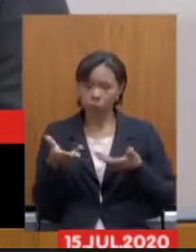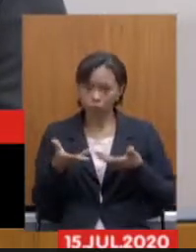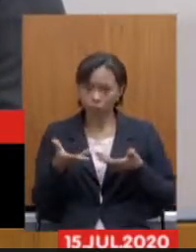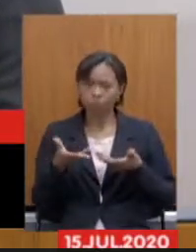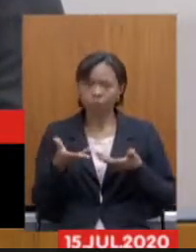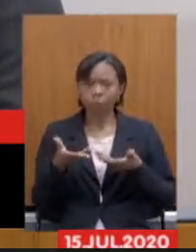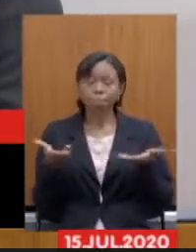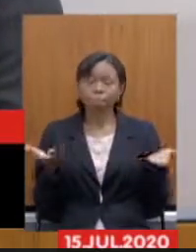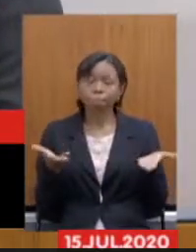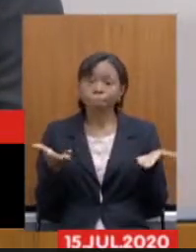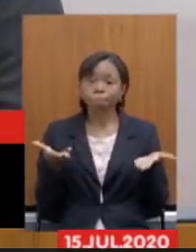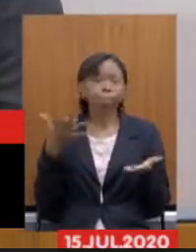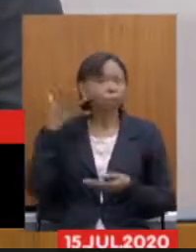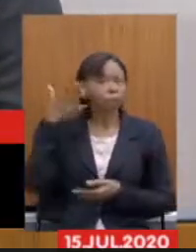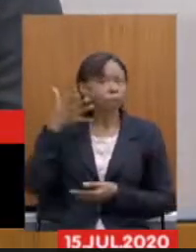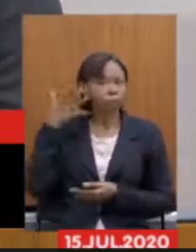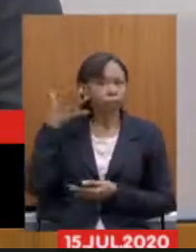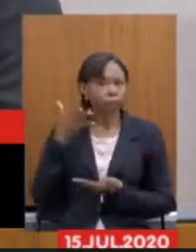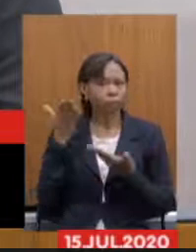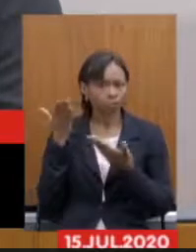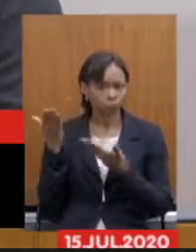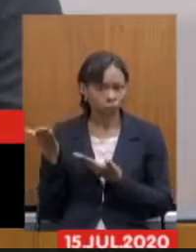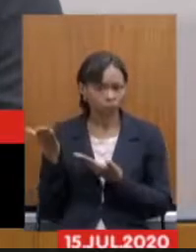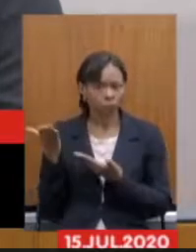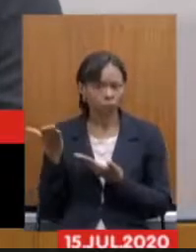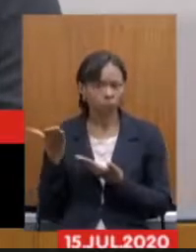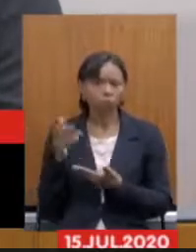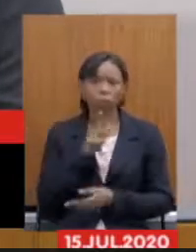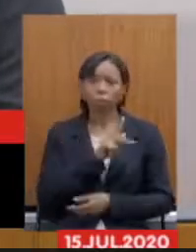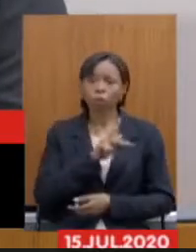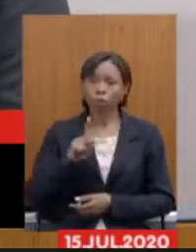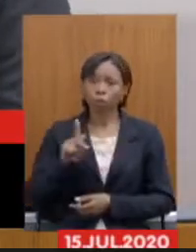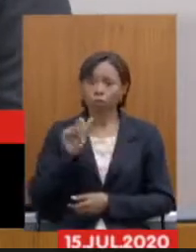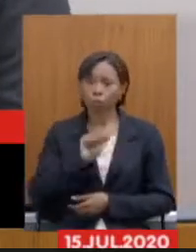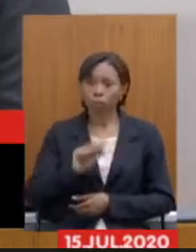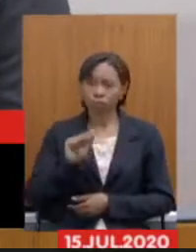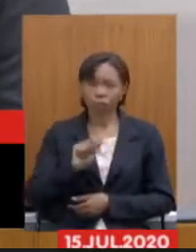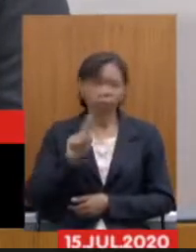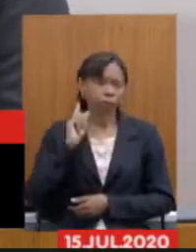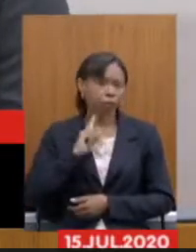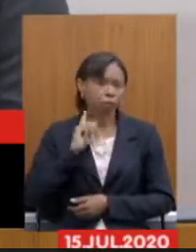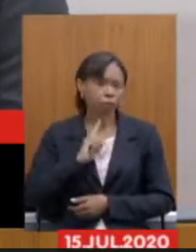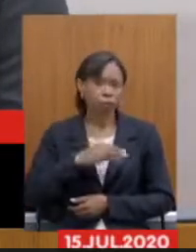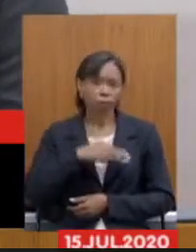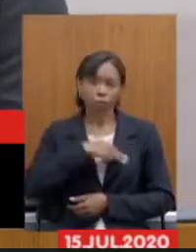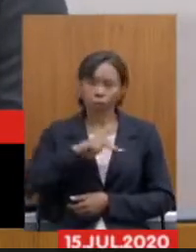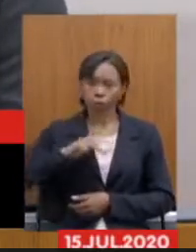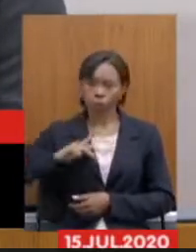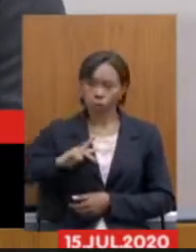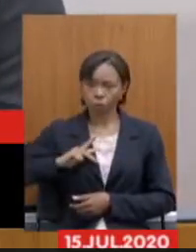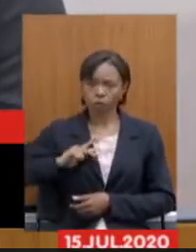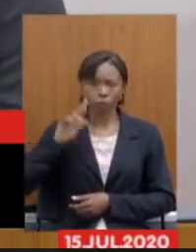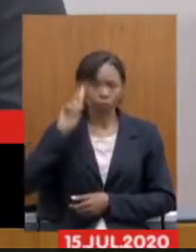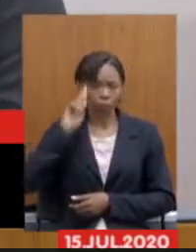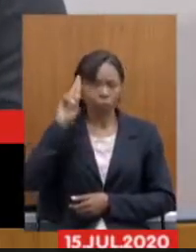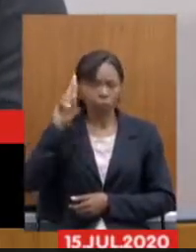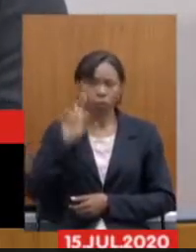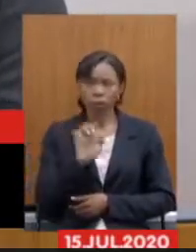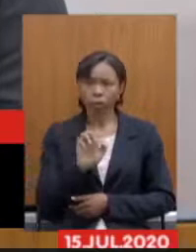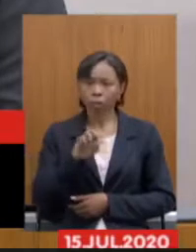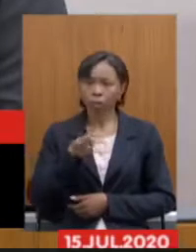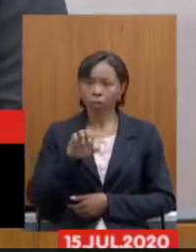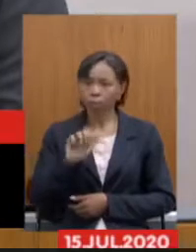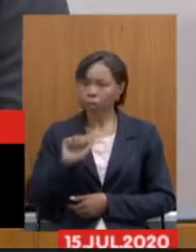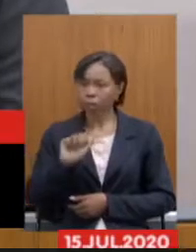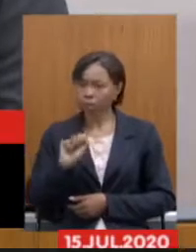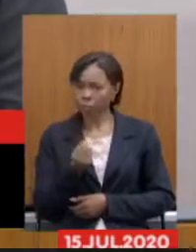eu gostaria de passar a palavra para o presidente da Associação Mineira do Ministério Público, excelentíssimo senhor Enés Xavier